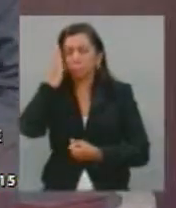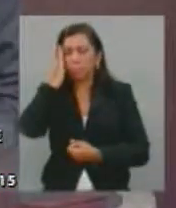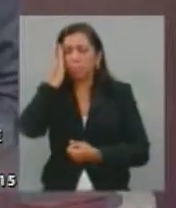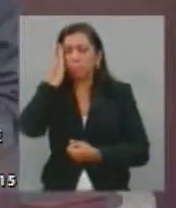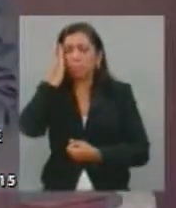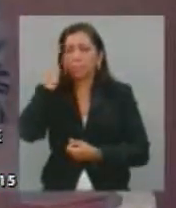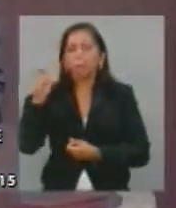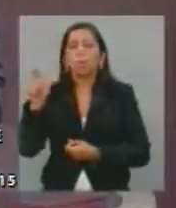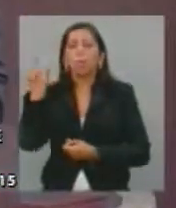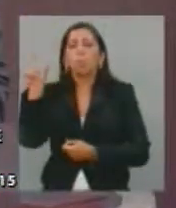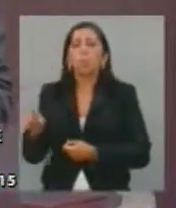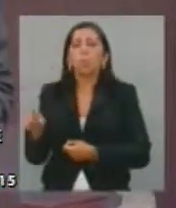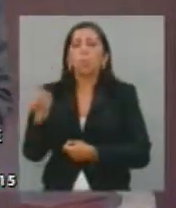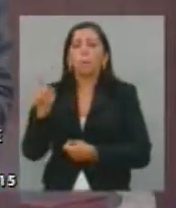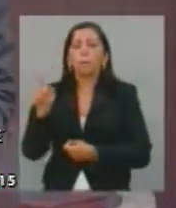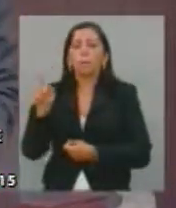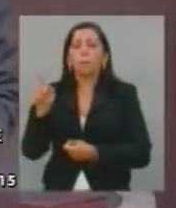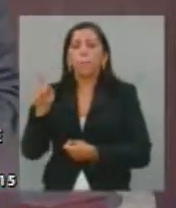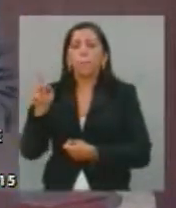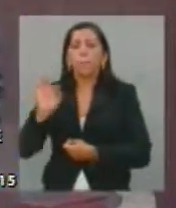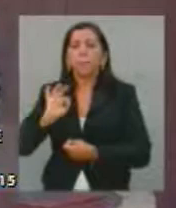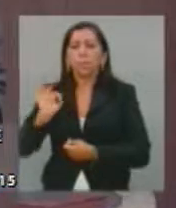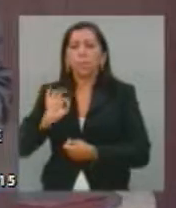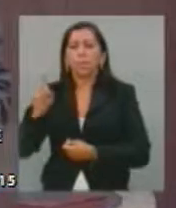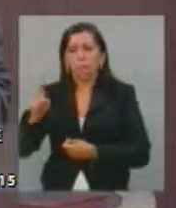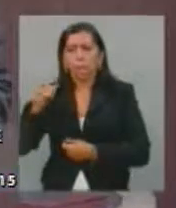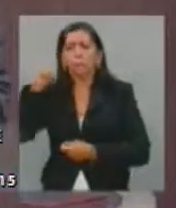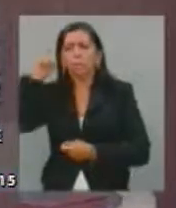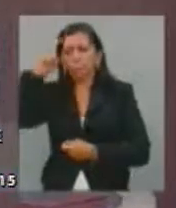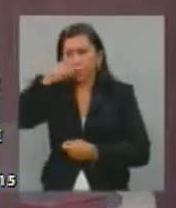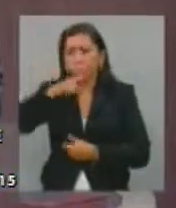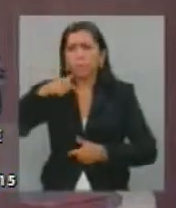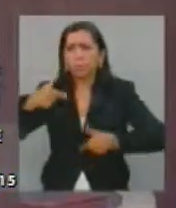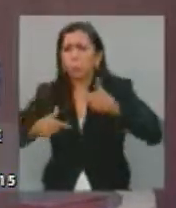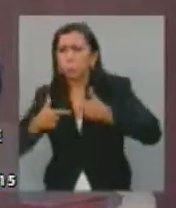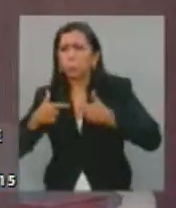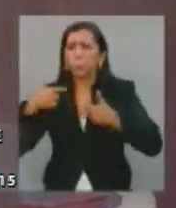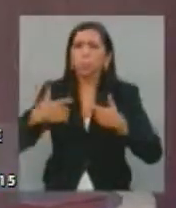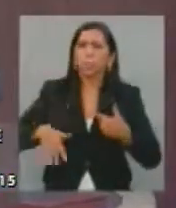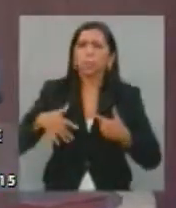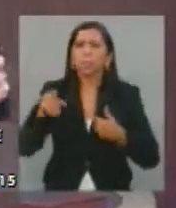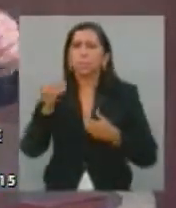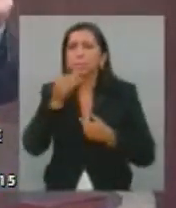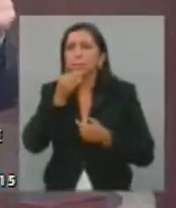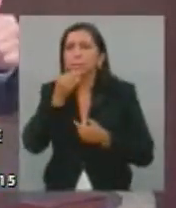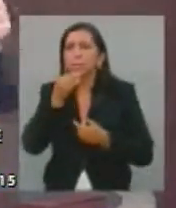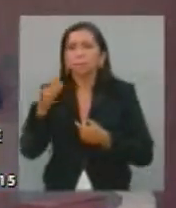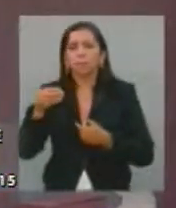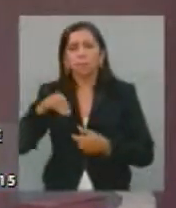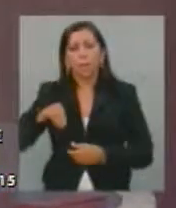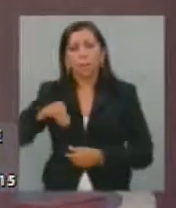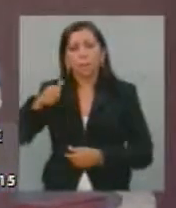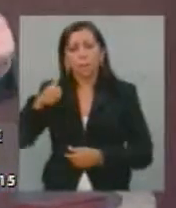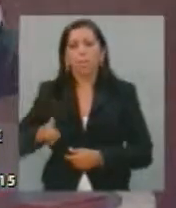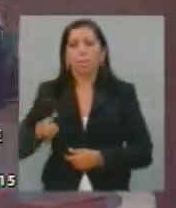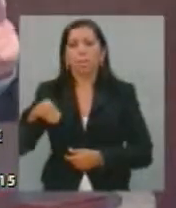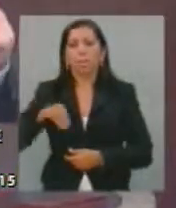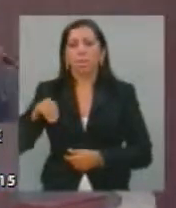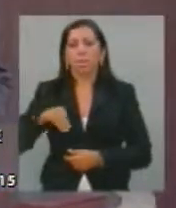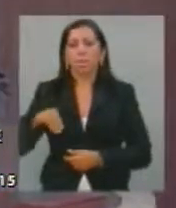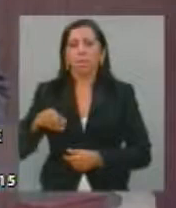tarefa policial é uma das mais perigosas e, portanto, uma que deveria ser bem remunerada,